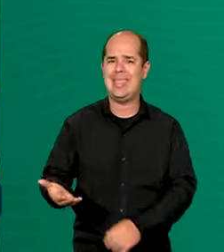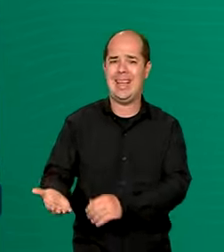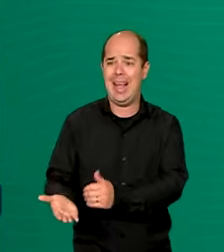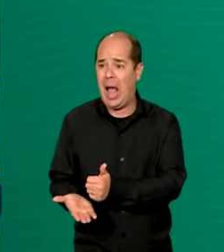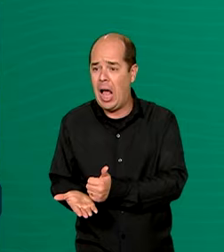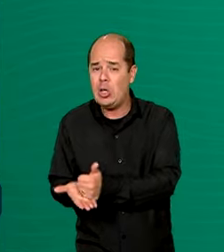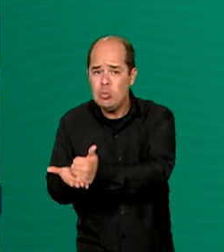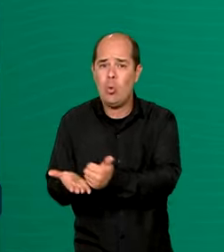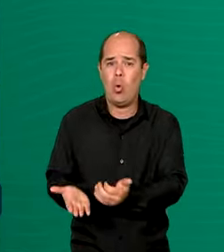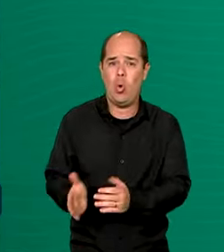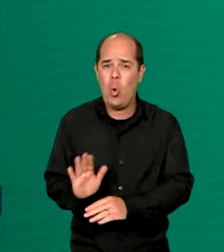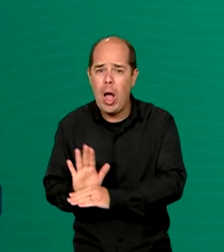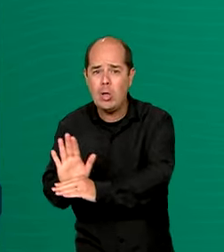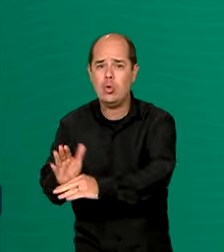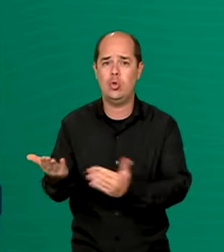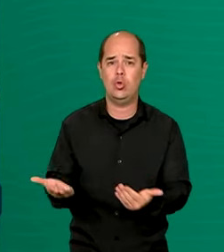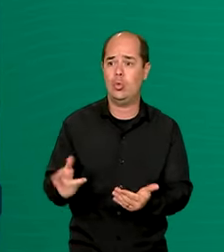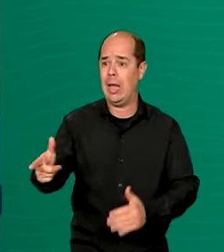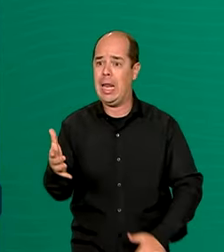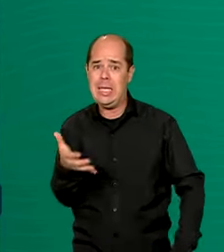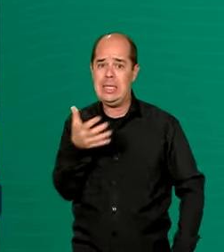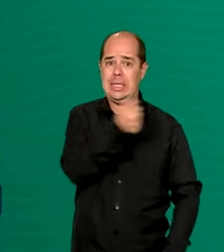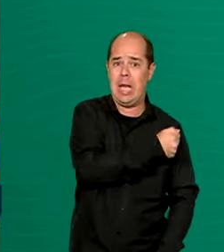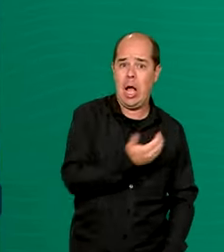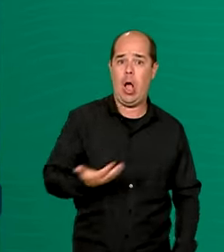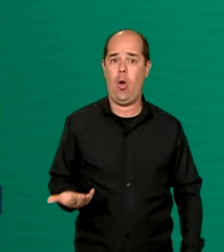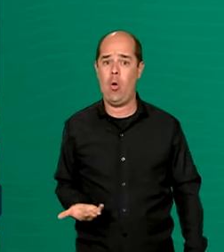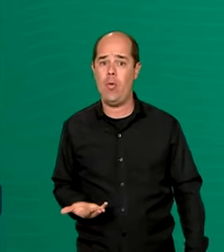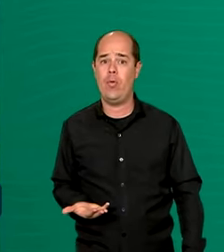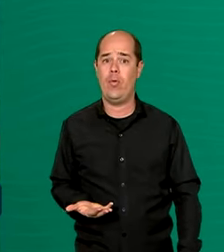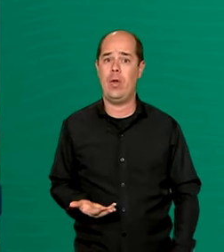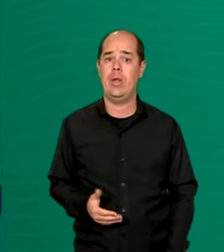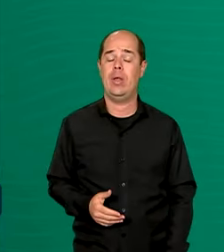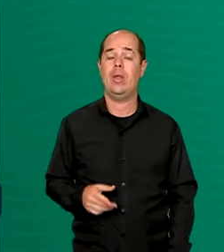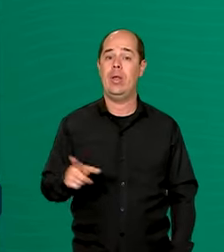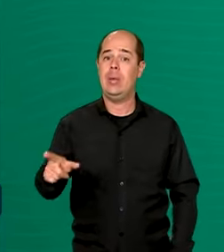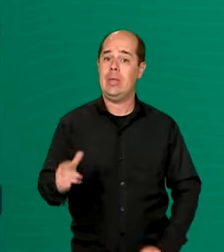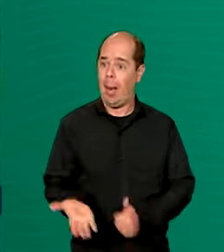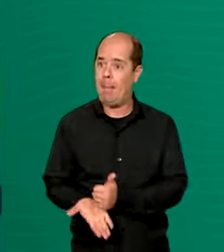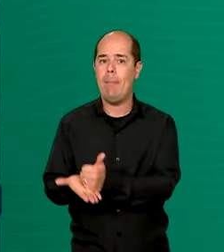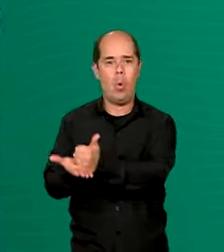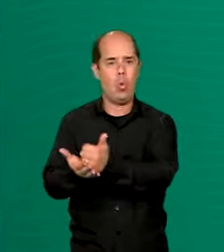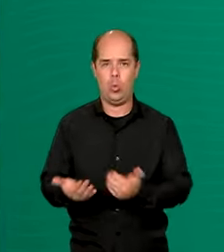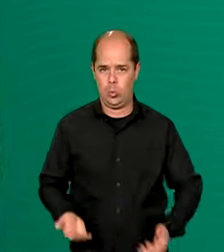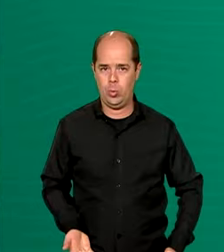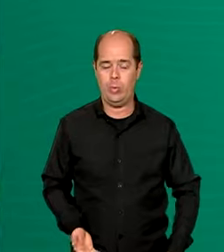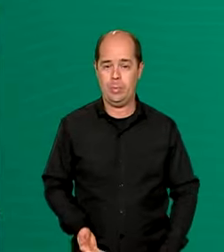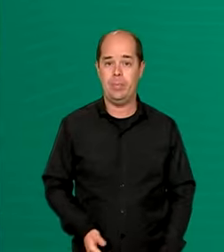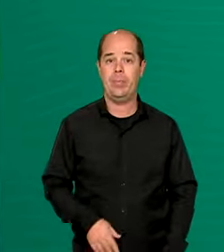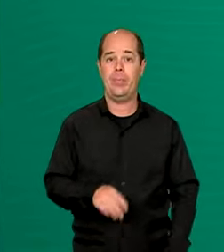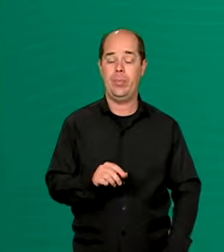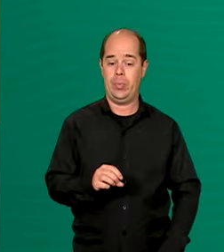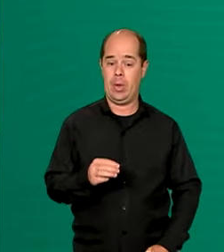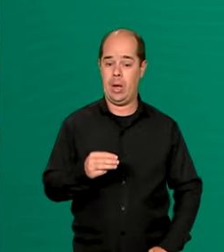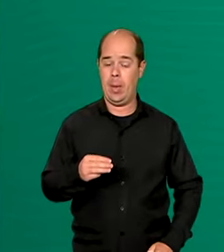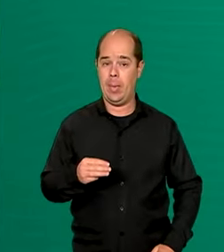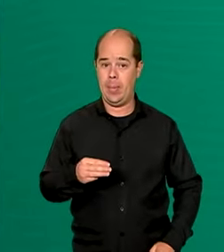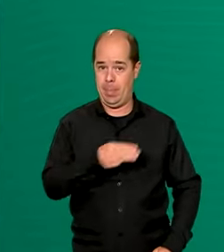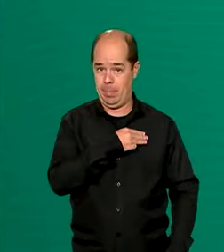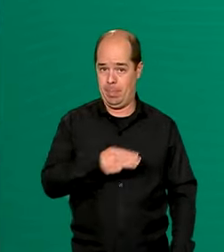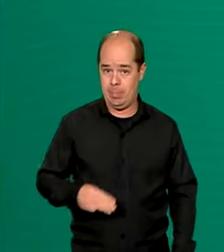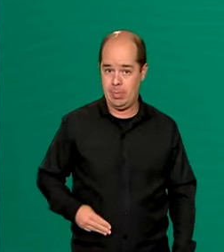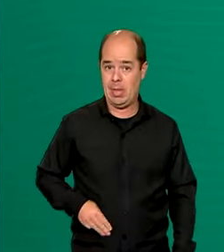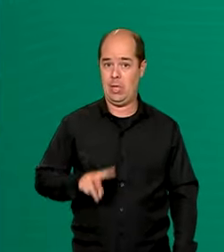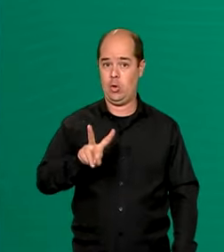salvamento, de todo o apoio necessário. O ministro Valdez Góes esteve no Paraná